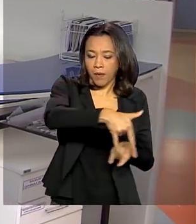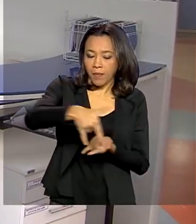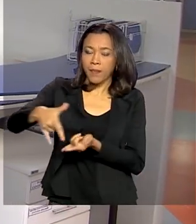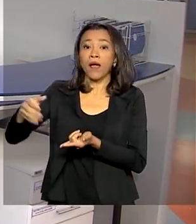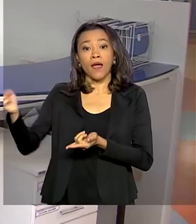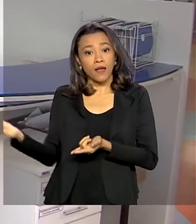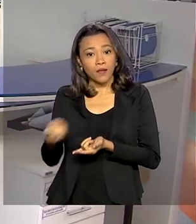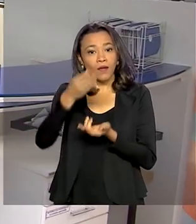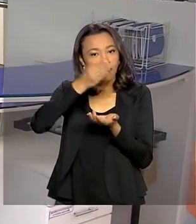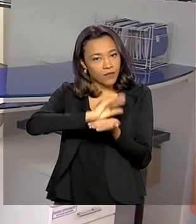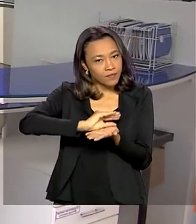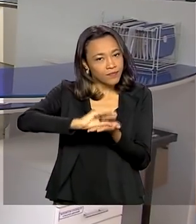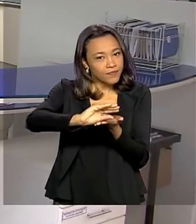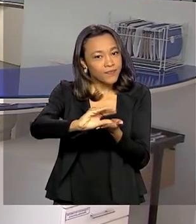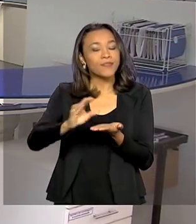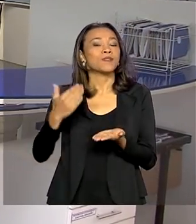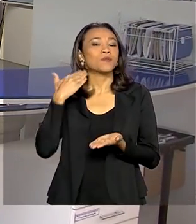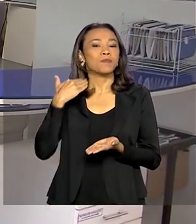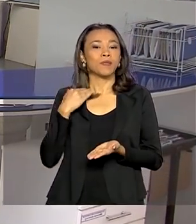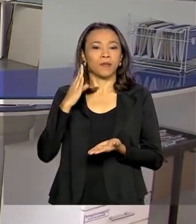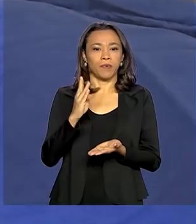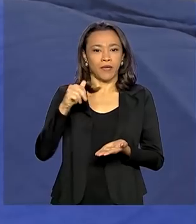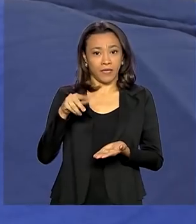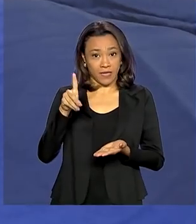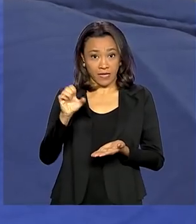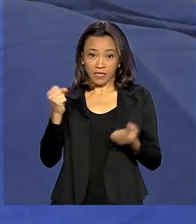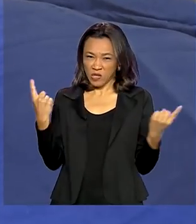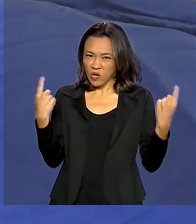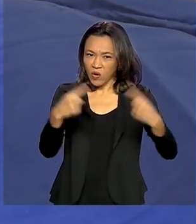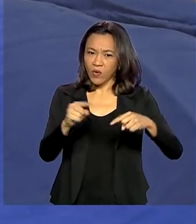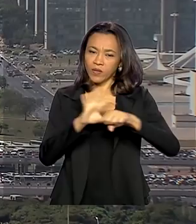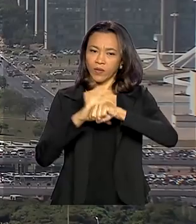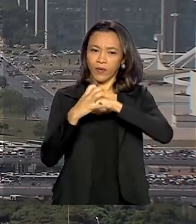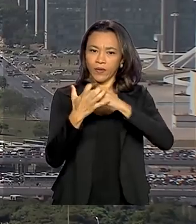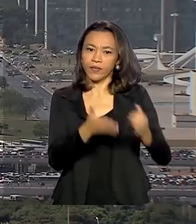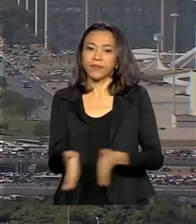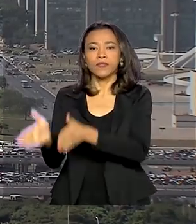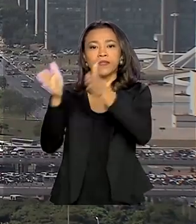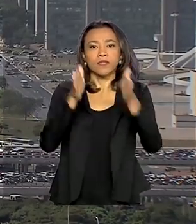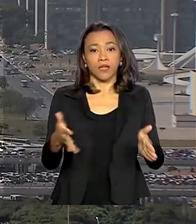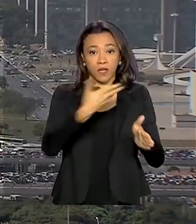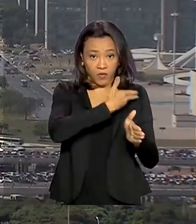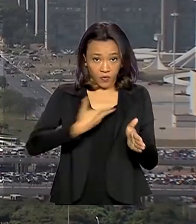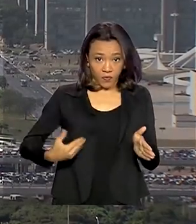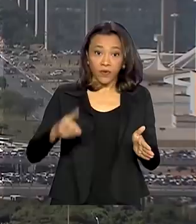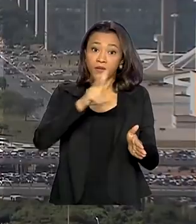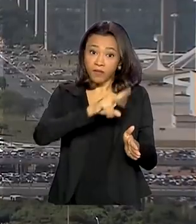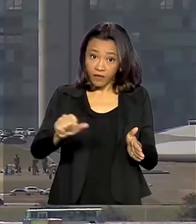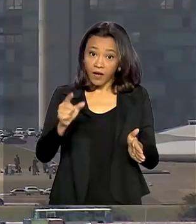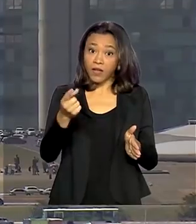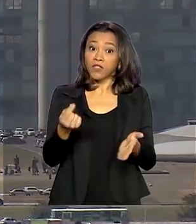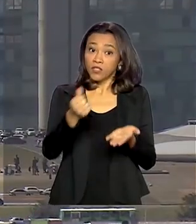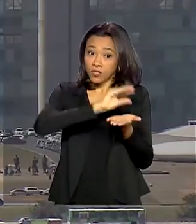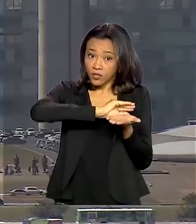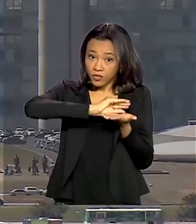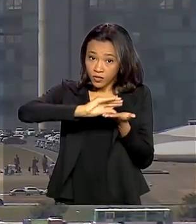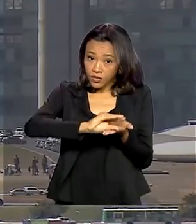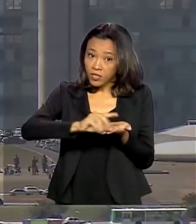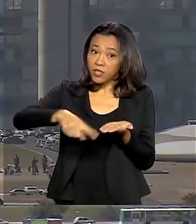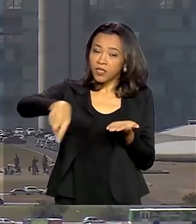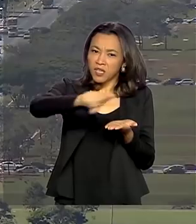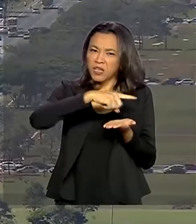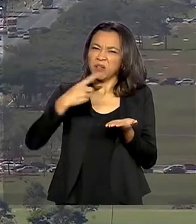nova linha de financiamento do BNDES no combate ao coronavírus. O governo vai poder direcionar recursos públicos para